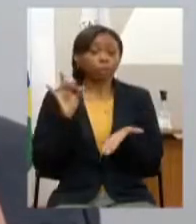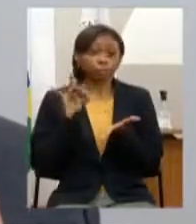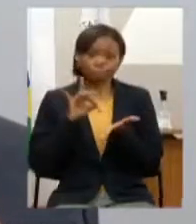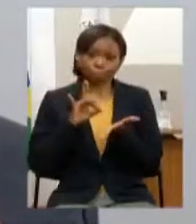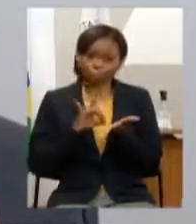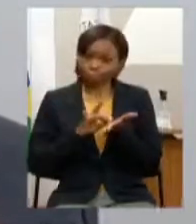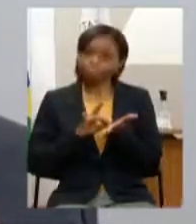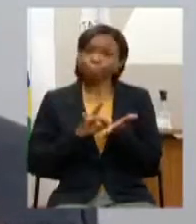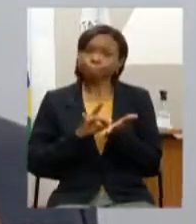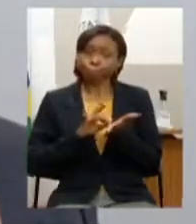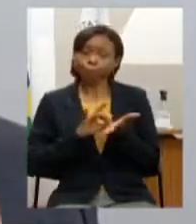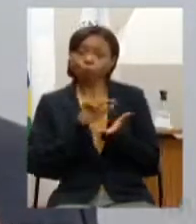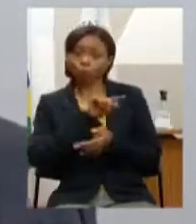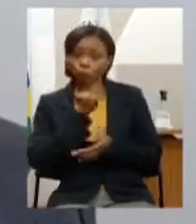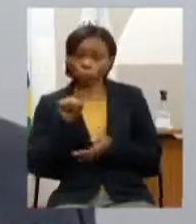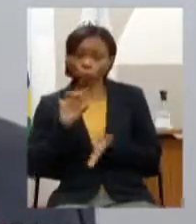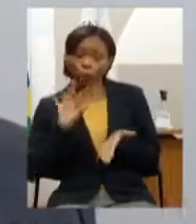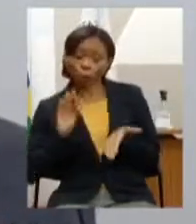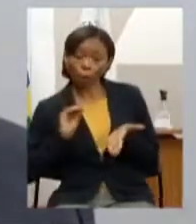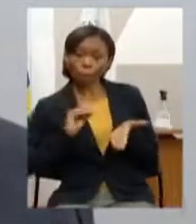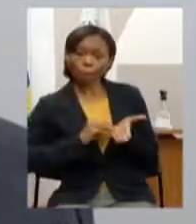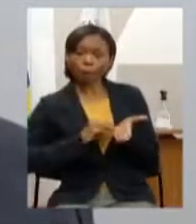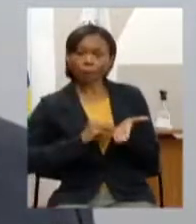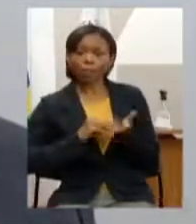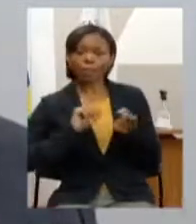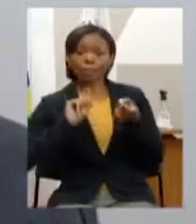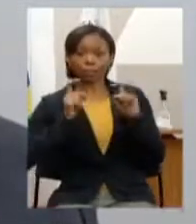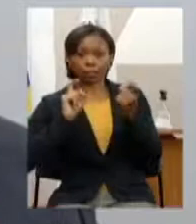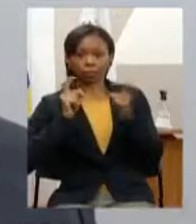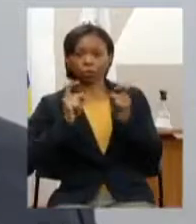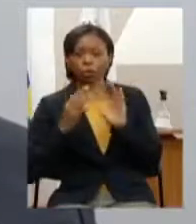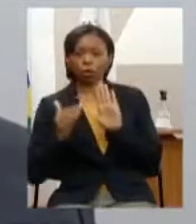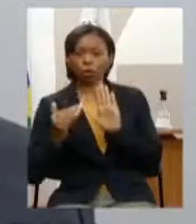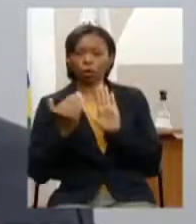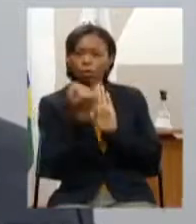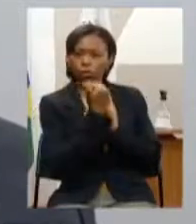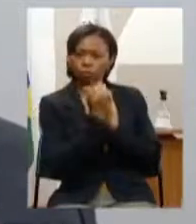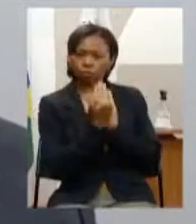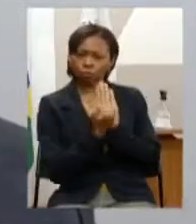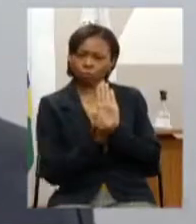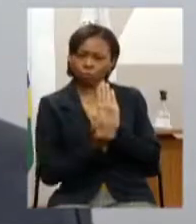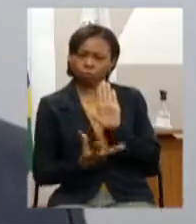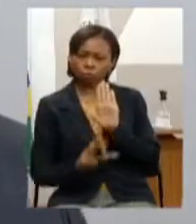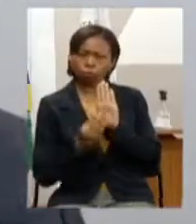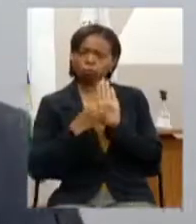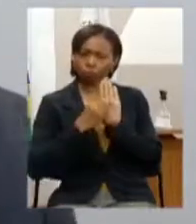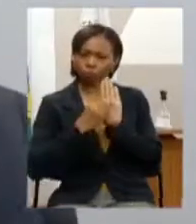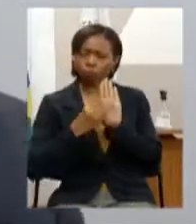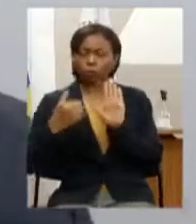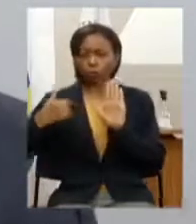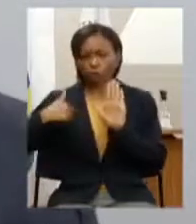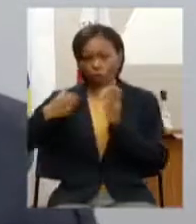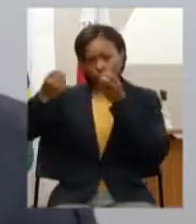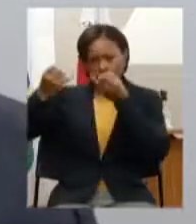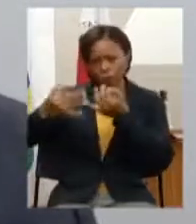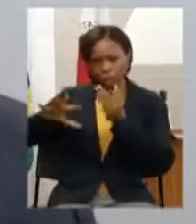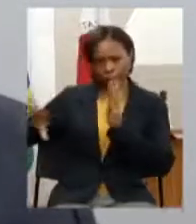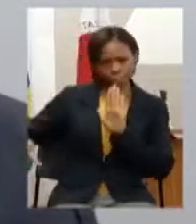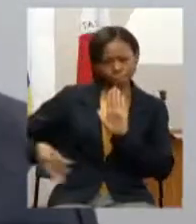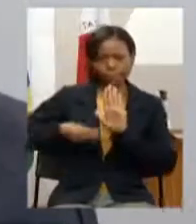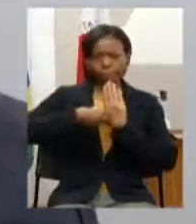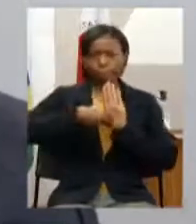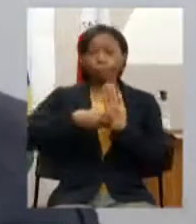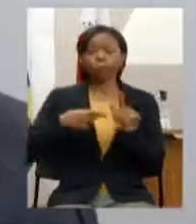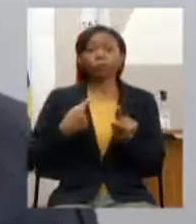constasse nos nos autos aqui dessa reunião as bibliografias que que eu indiquei só destacando